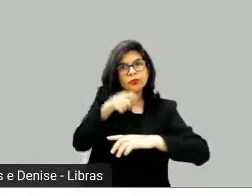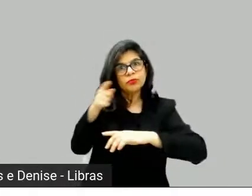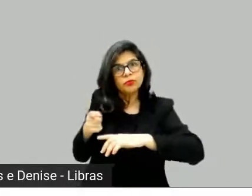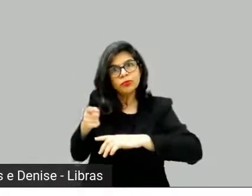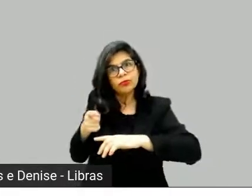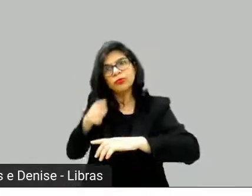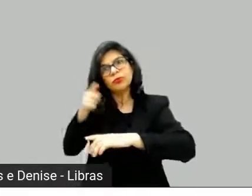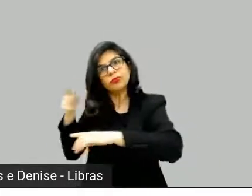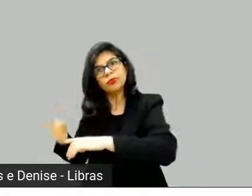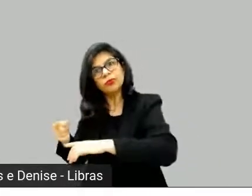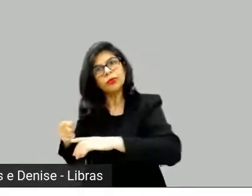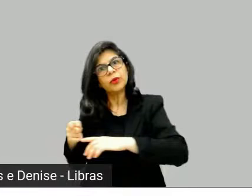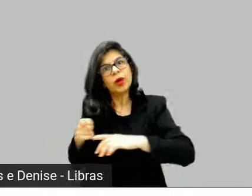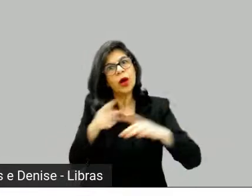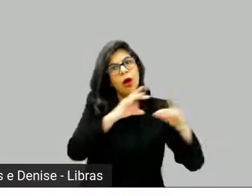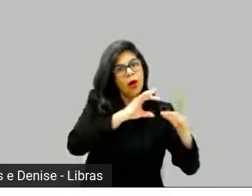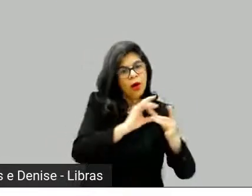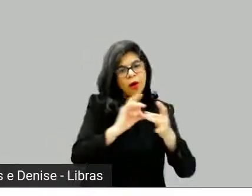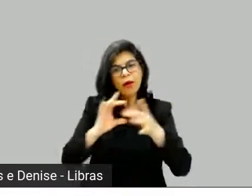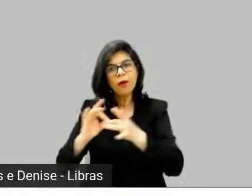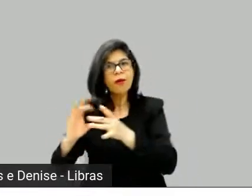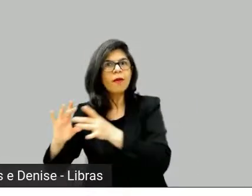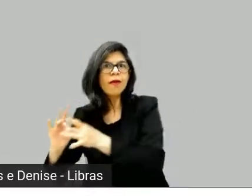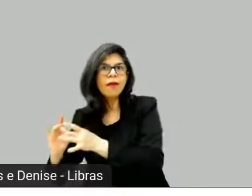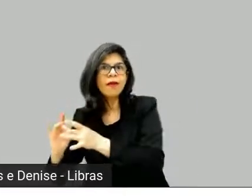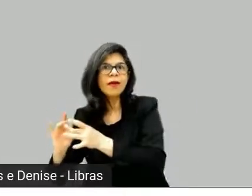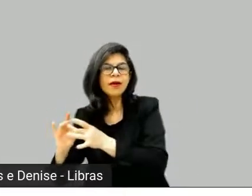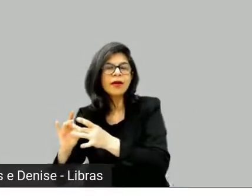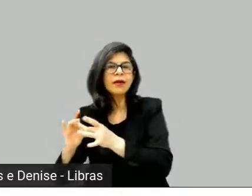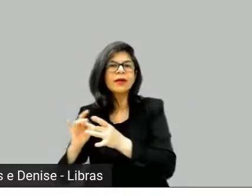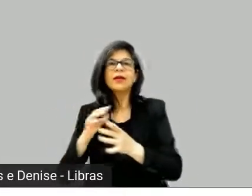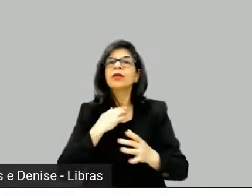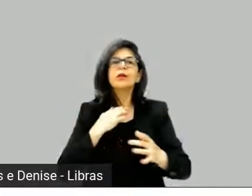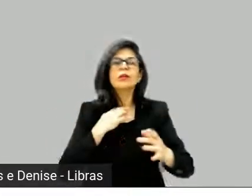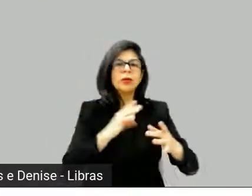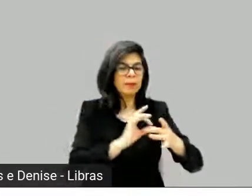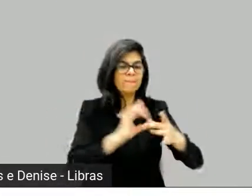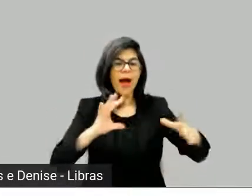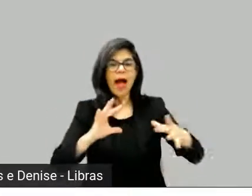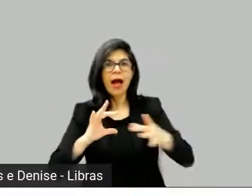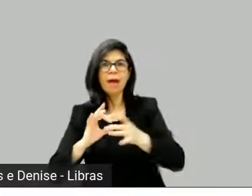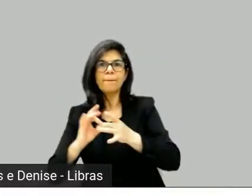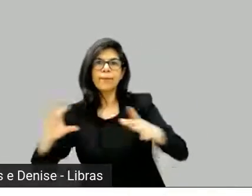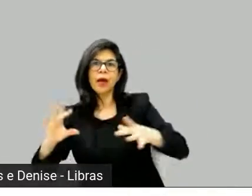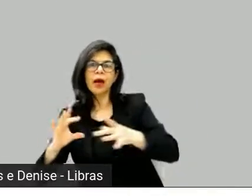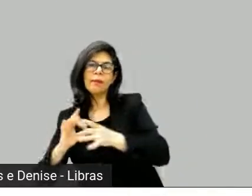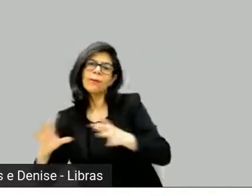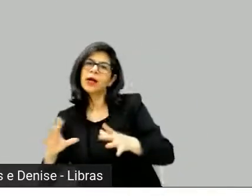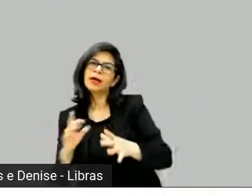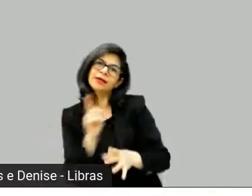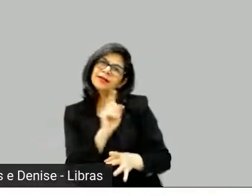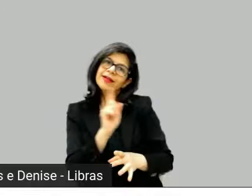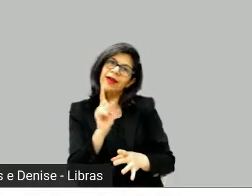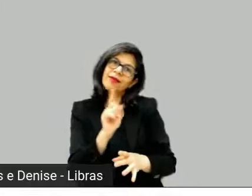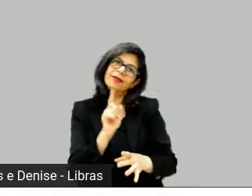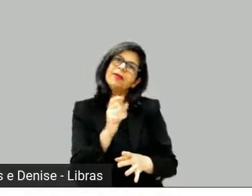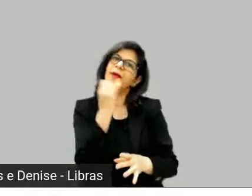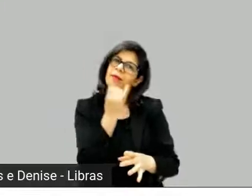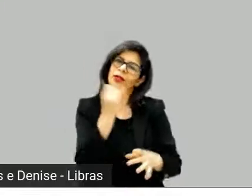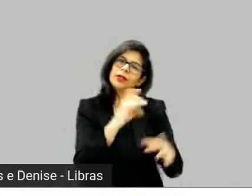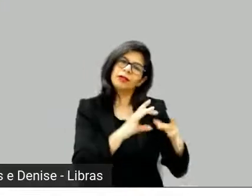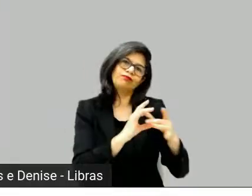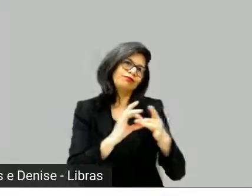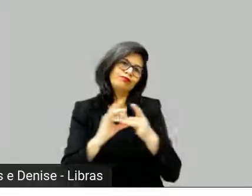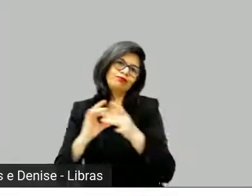Esse gráfico só pode ir para cima, ele não pode modular como modula em longa. entendi.